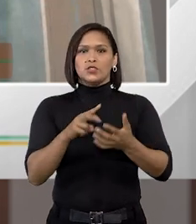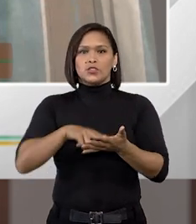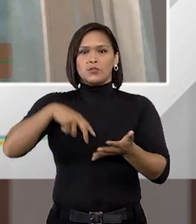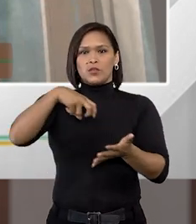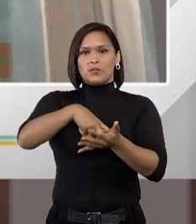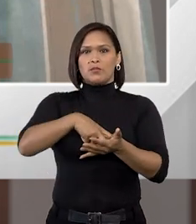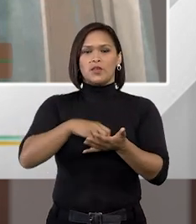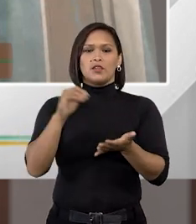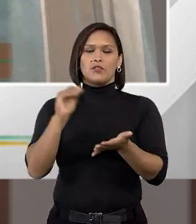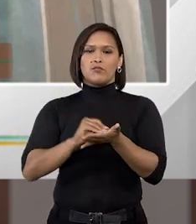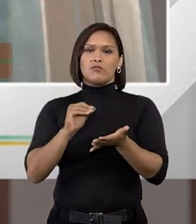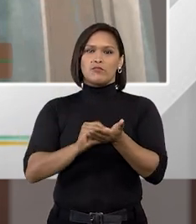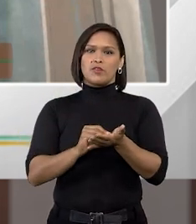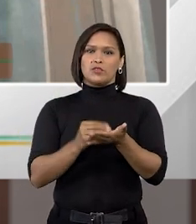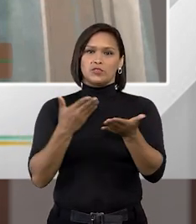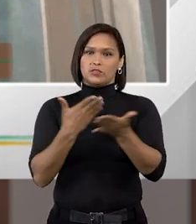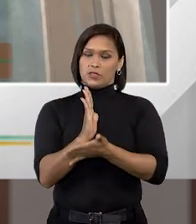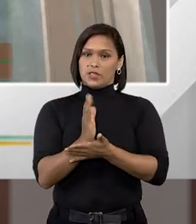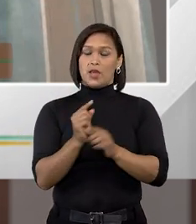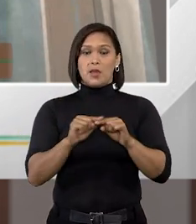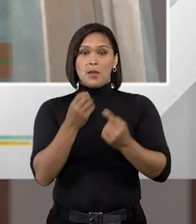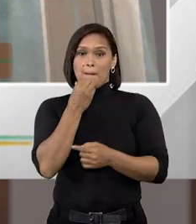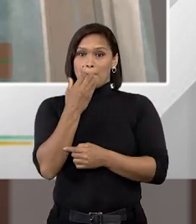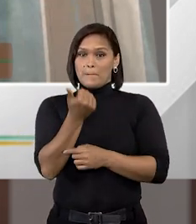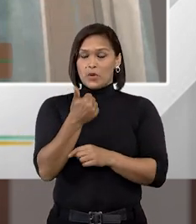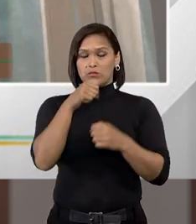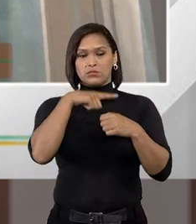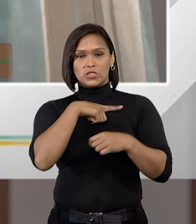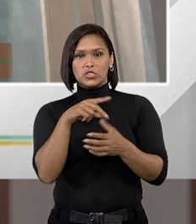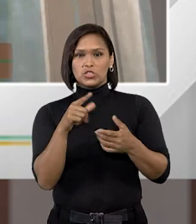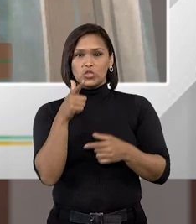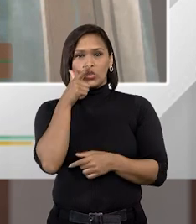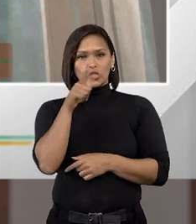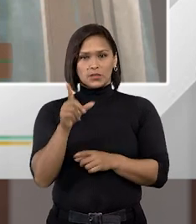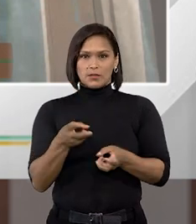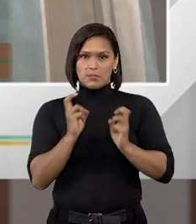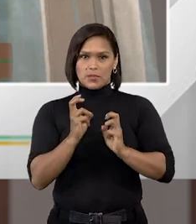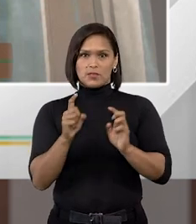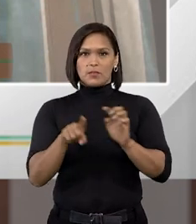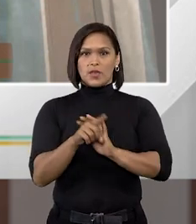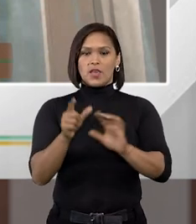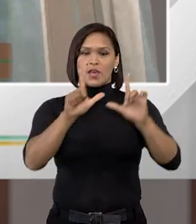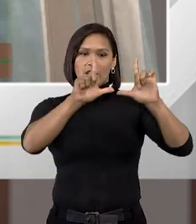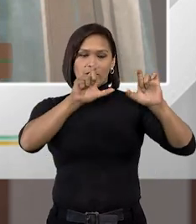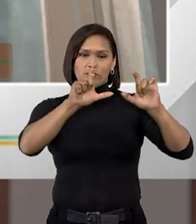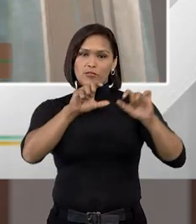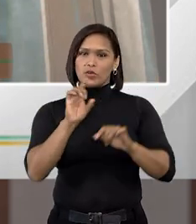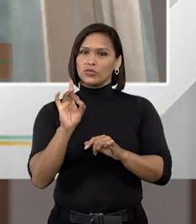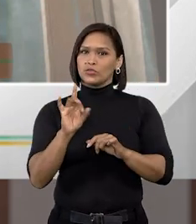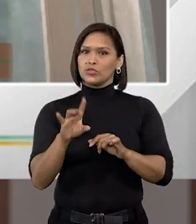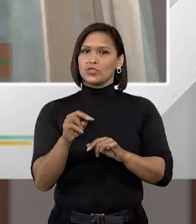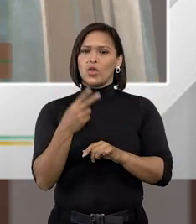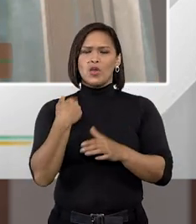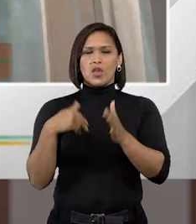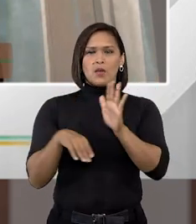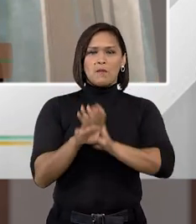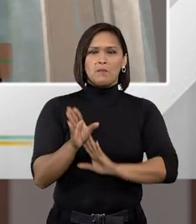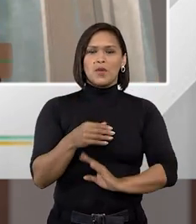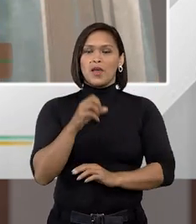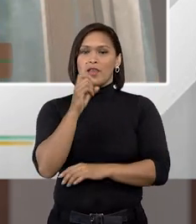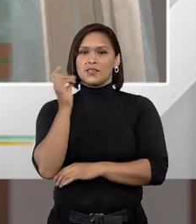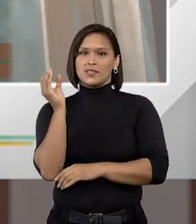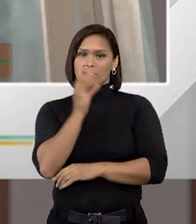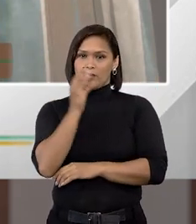pena de invalidade do ato bom sendo assim a gente consegue perceber que a foto por si só não seria o meio mais